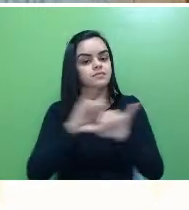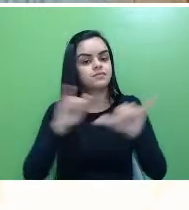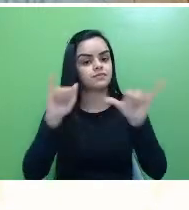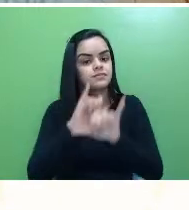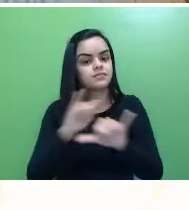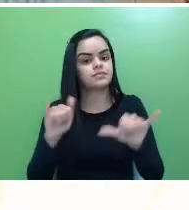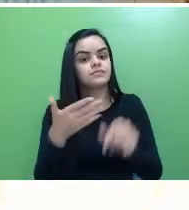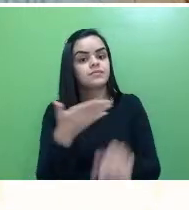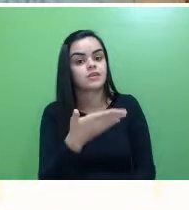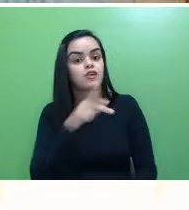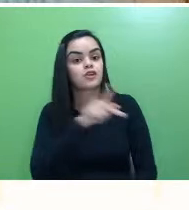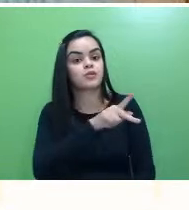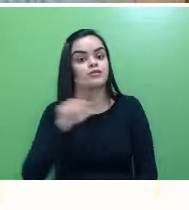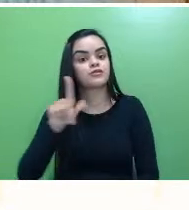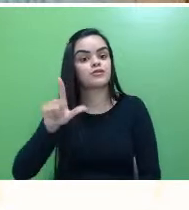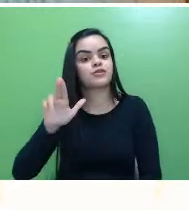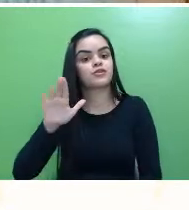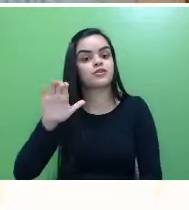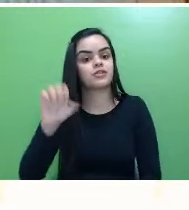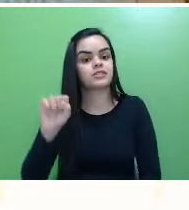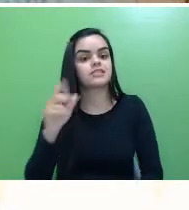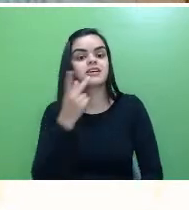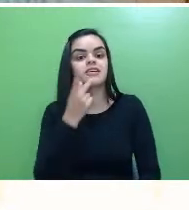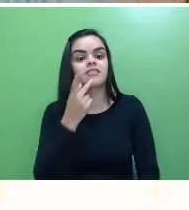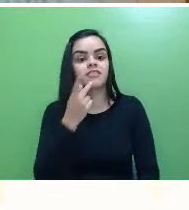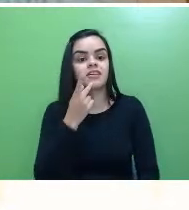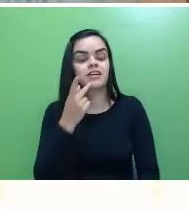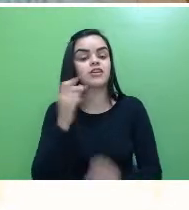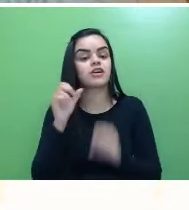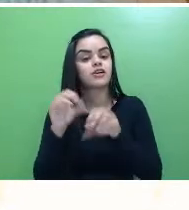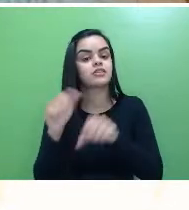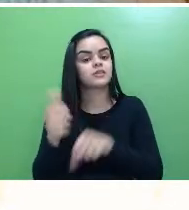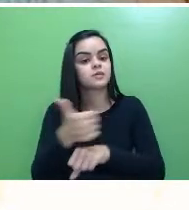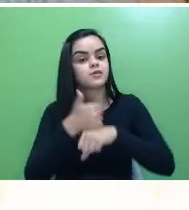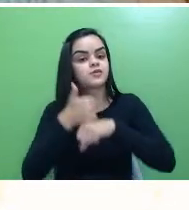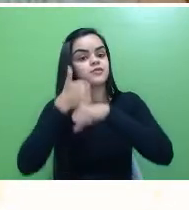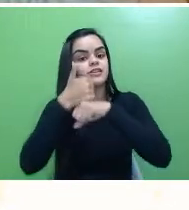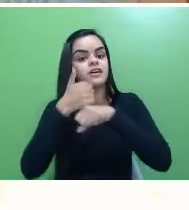deles do professor Lucas, falando sobre a educação profissional e o